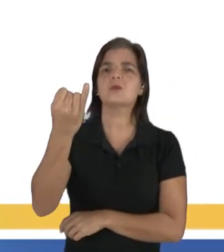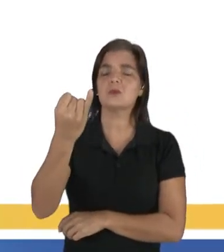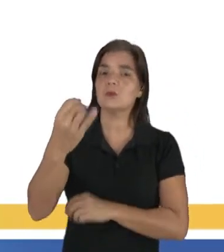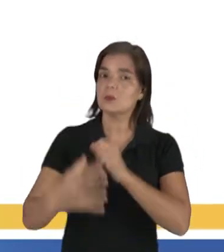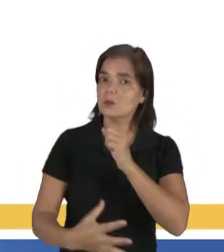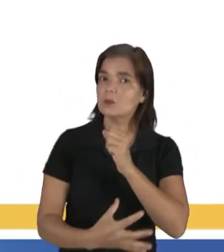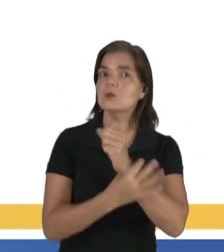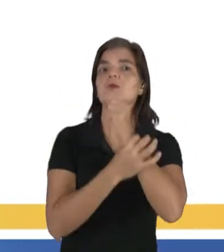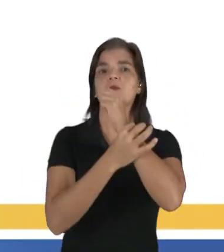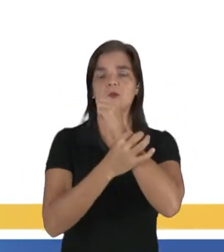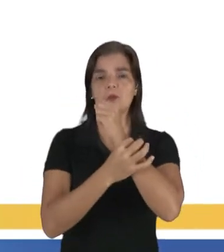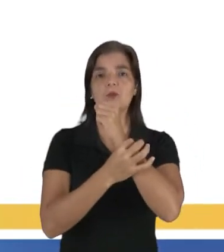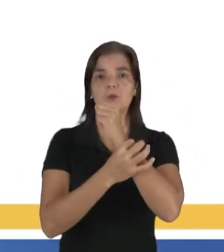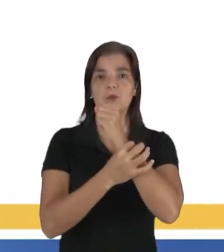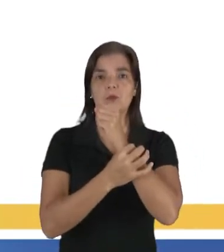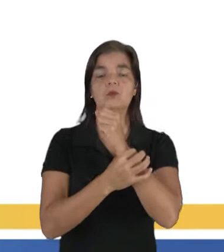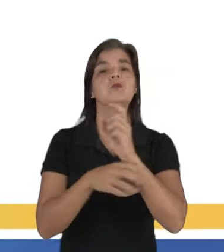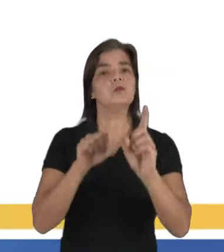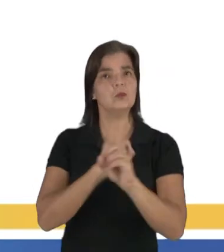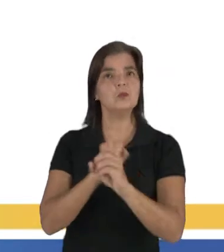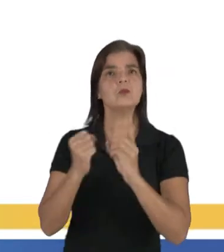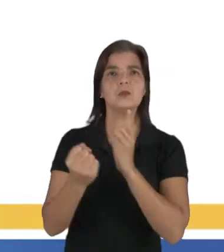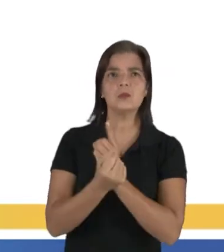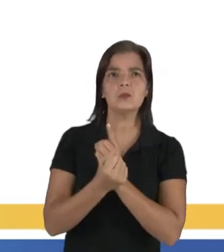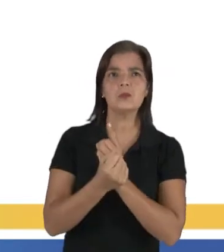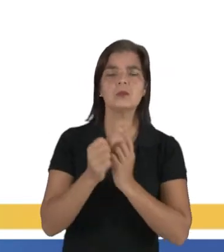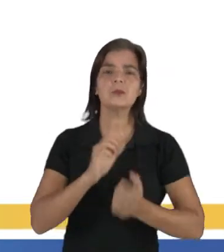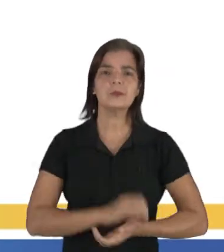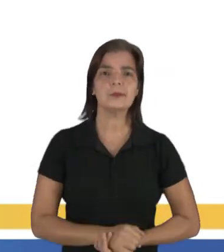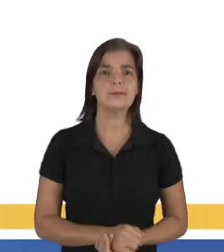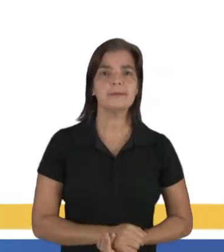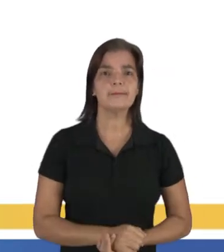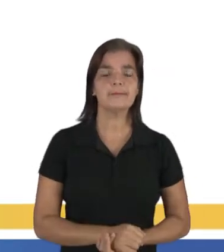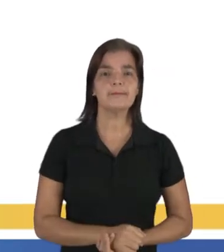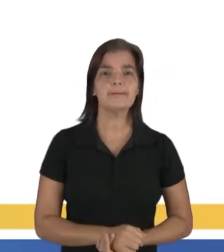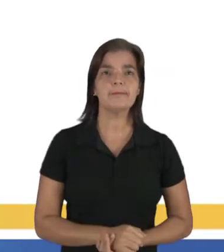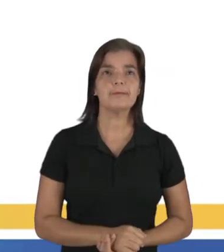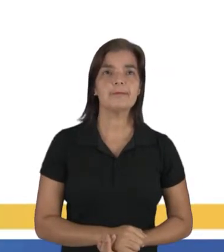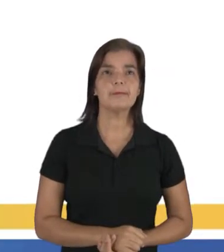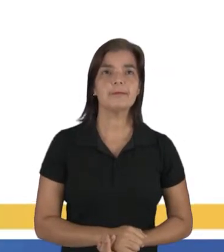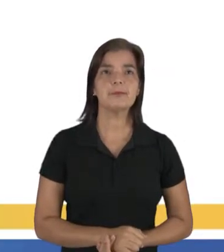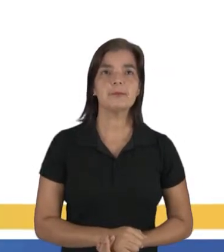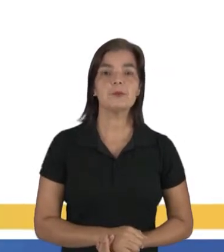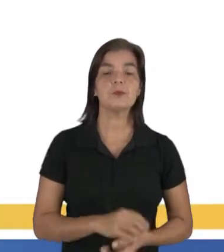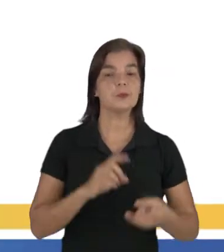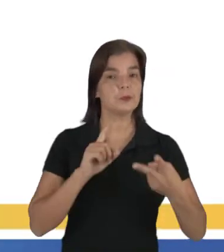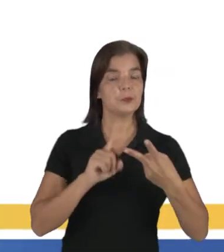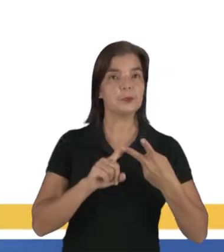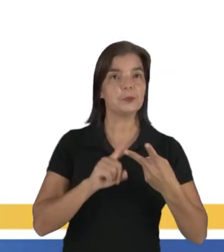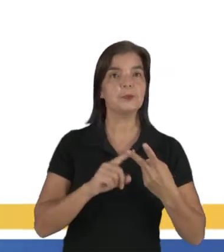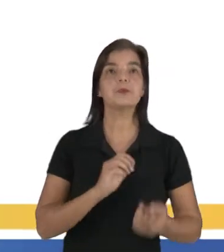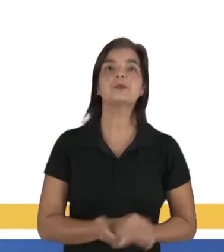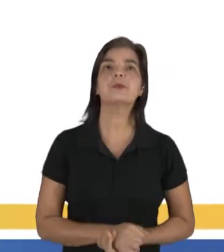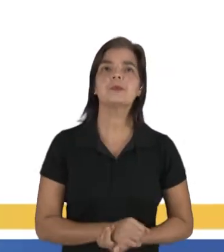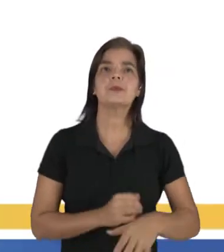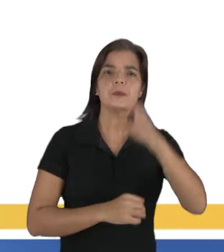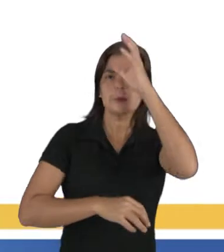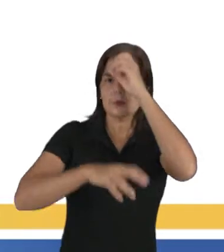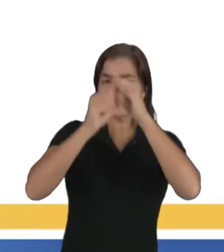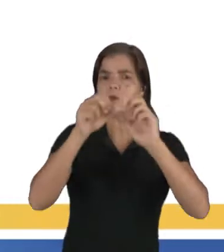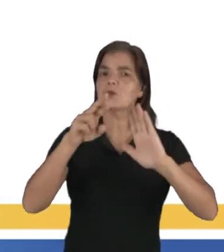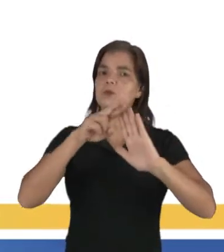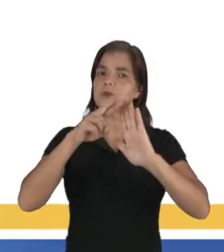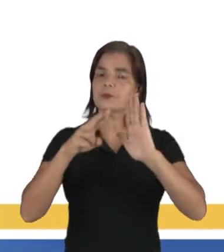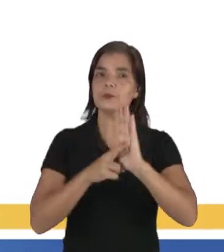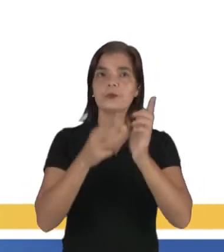garantir o status social? Pensa daí. Segunda questão. Aprender